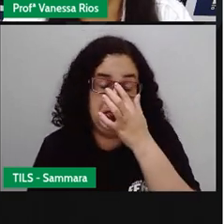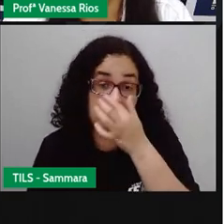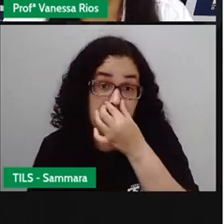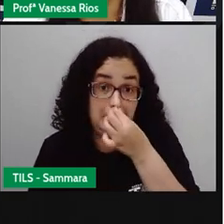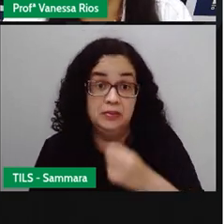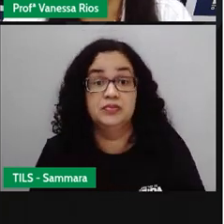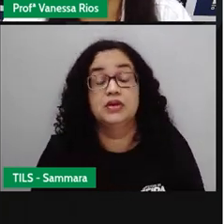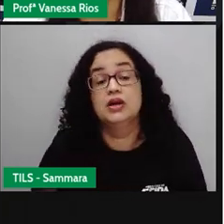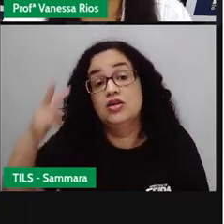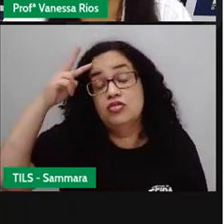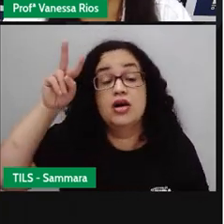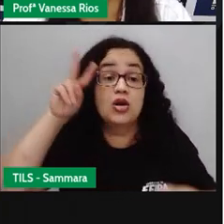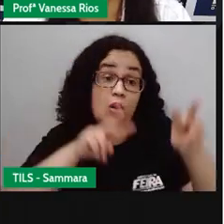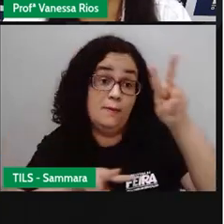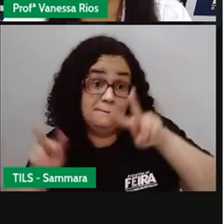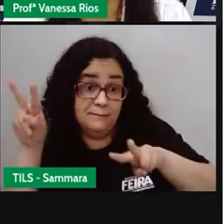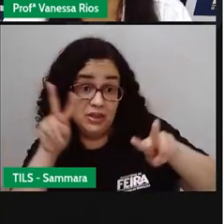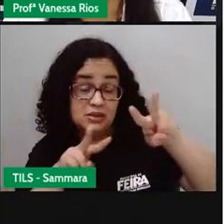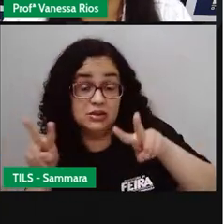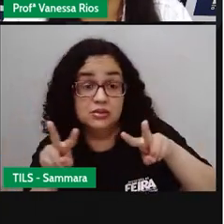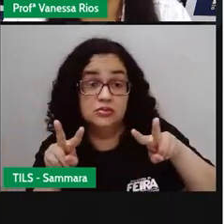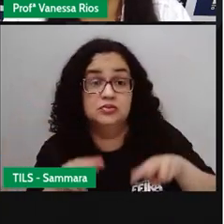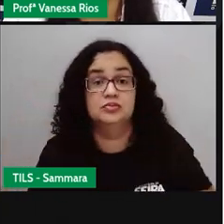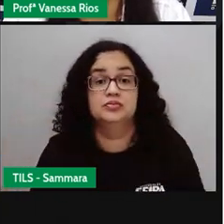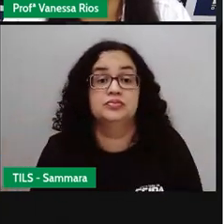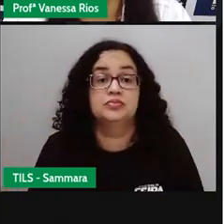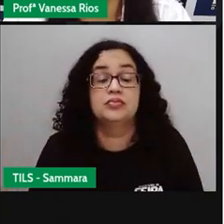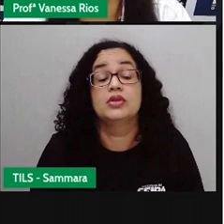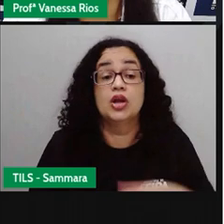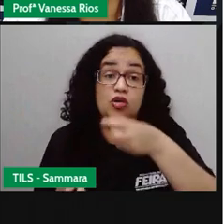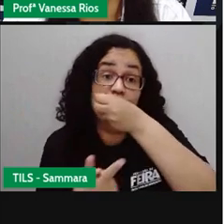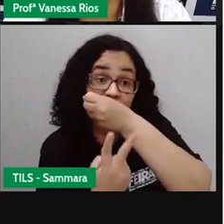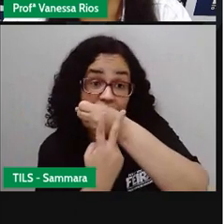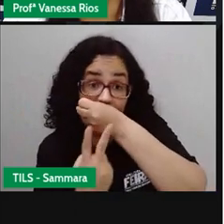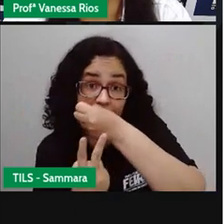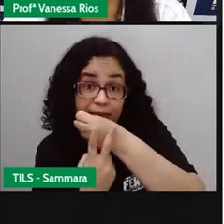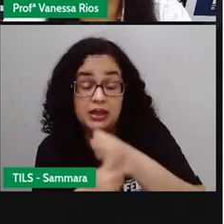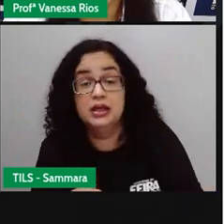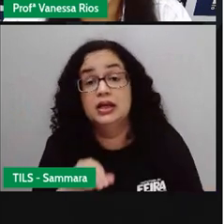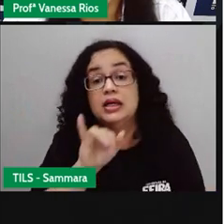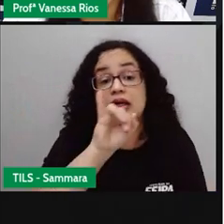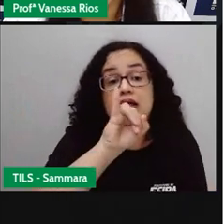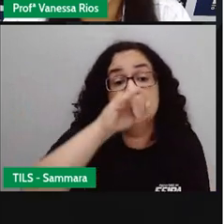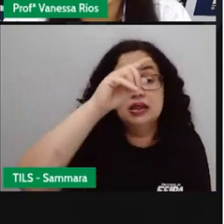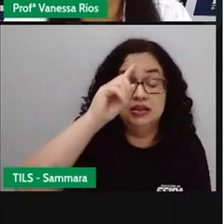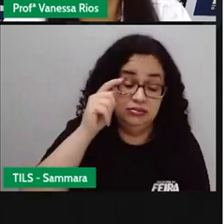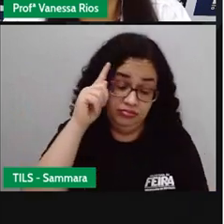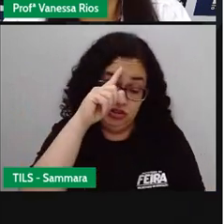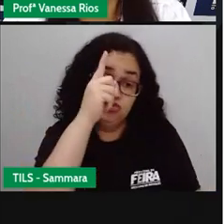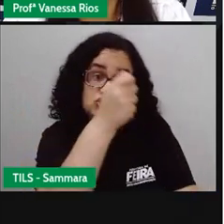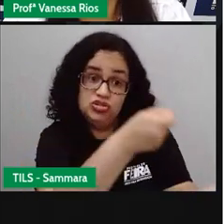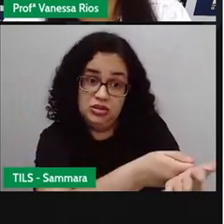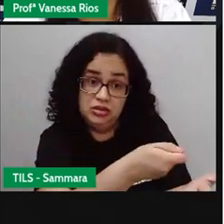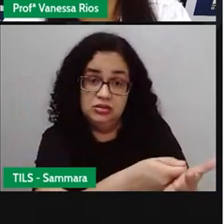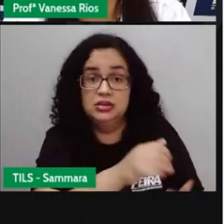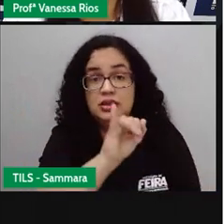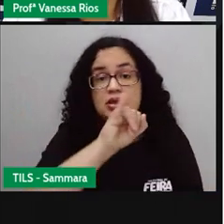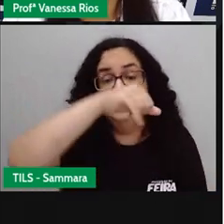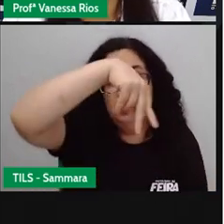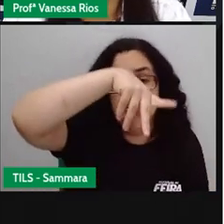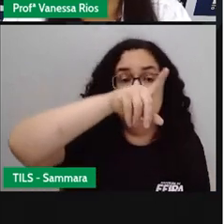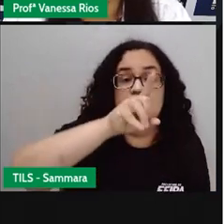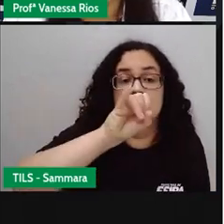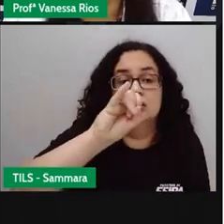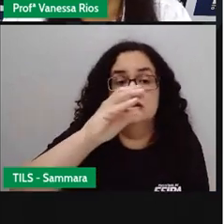Nós vamos aqui observar principalmente os verbos no modo indicativo, que é como a maioria dos verbos